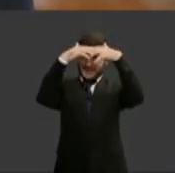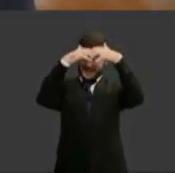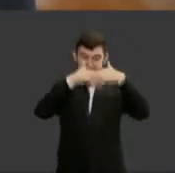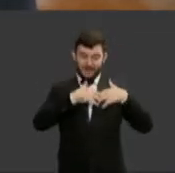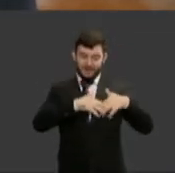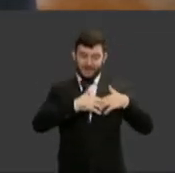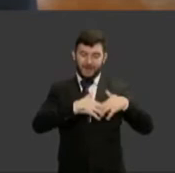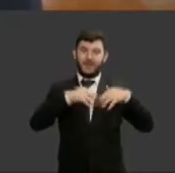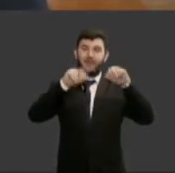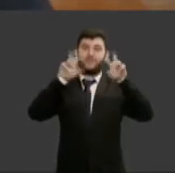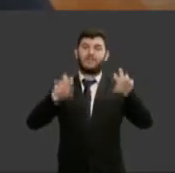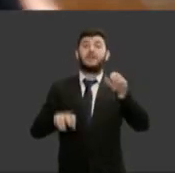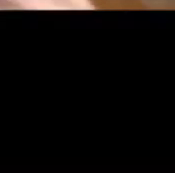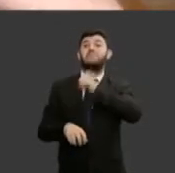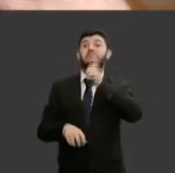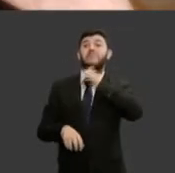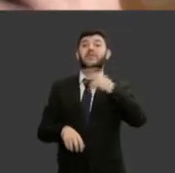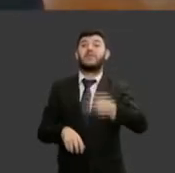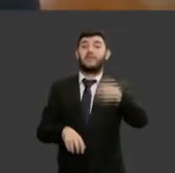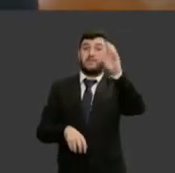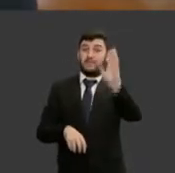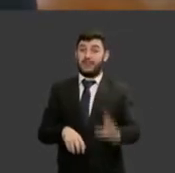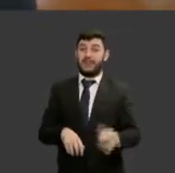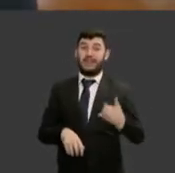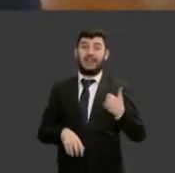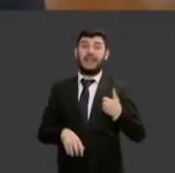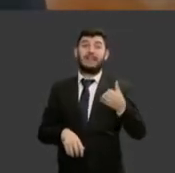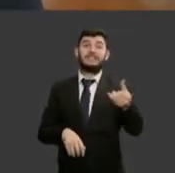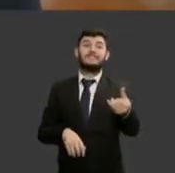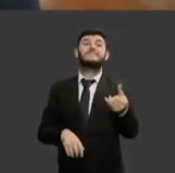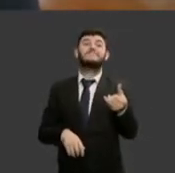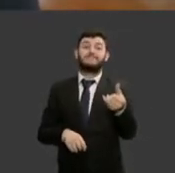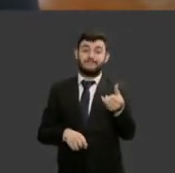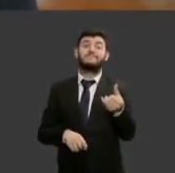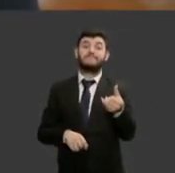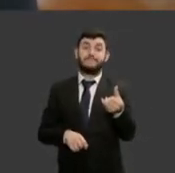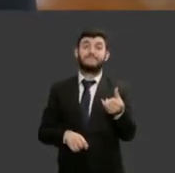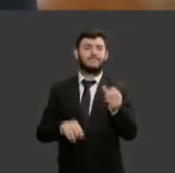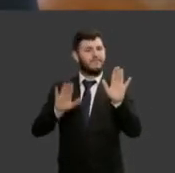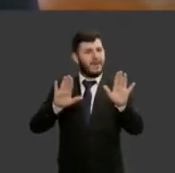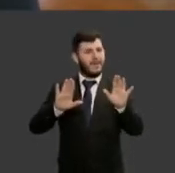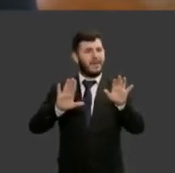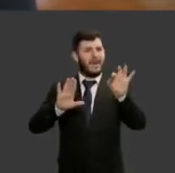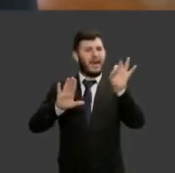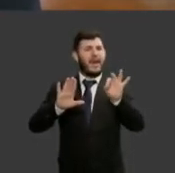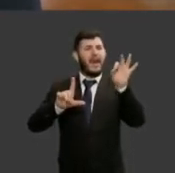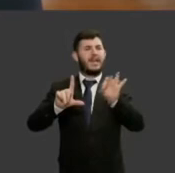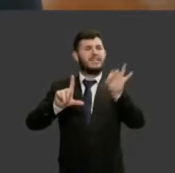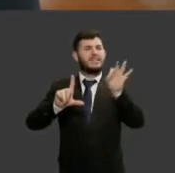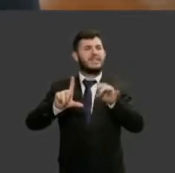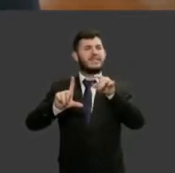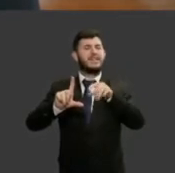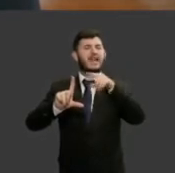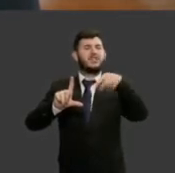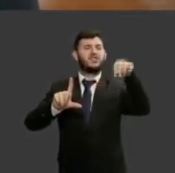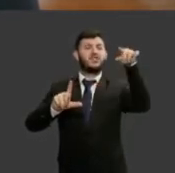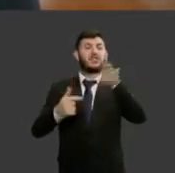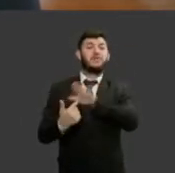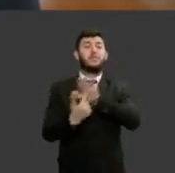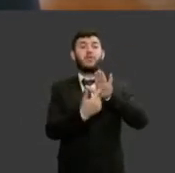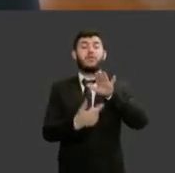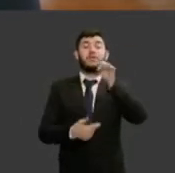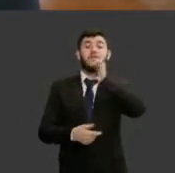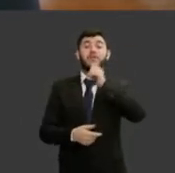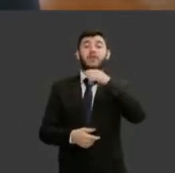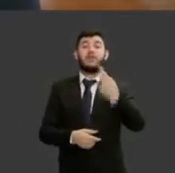meninas brasileiras a partir de seis anos de idade e a estatística vai dizer pra nós que meninas brasileiras a partir